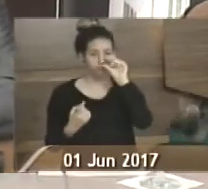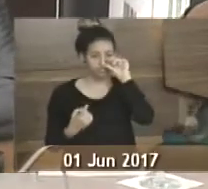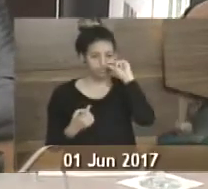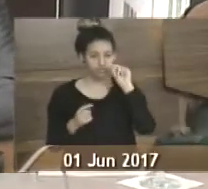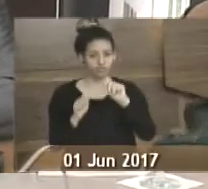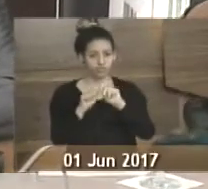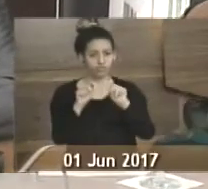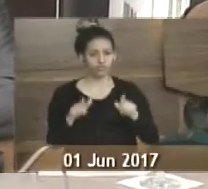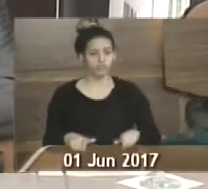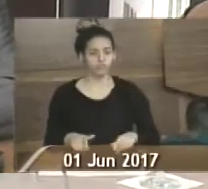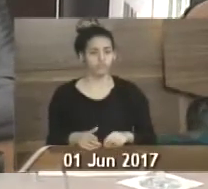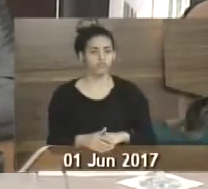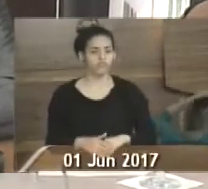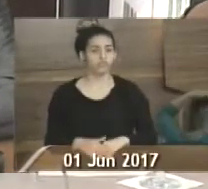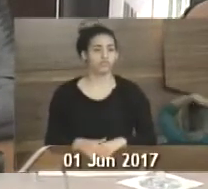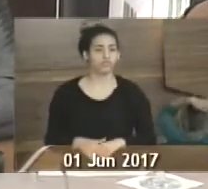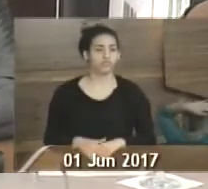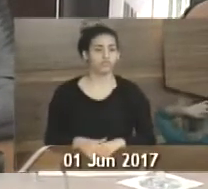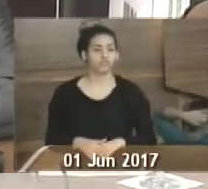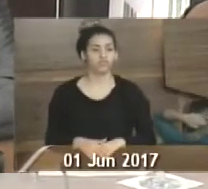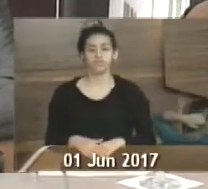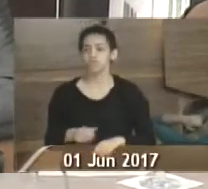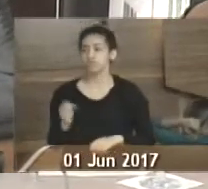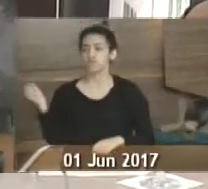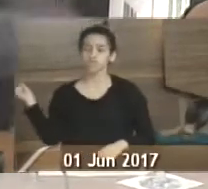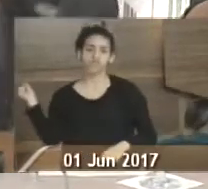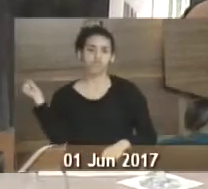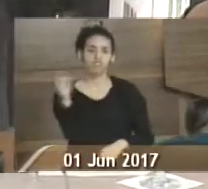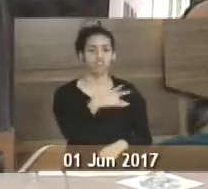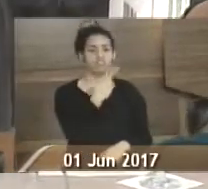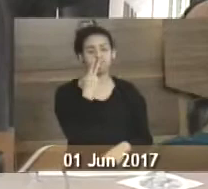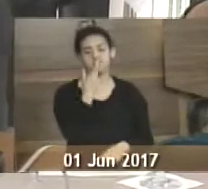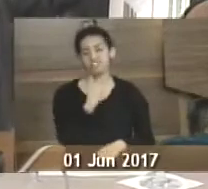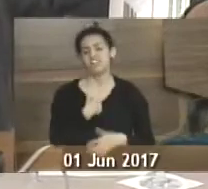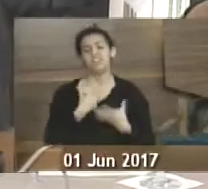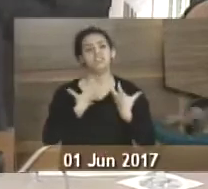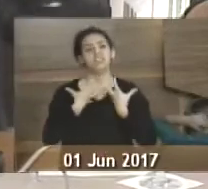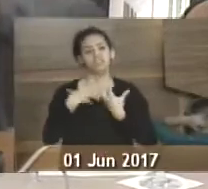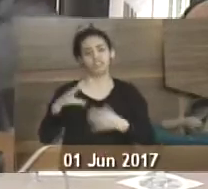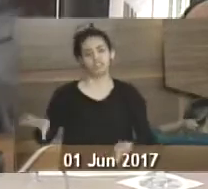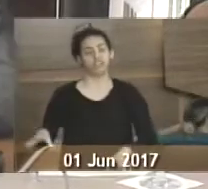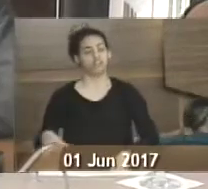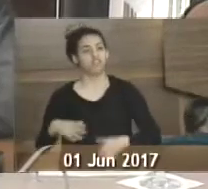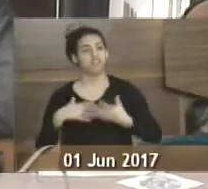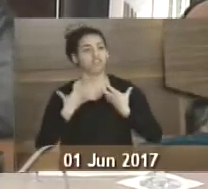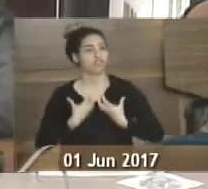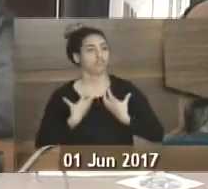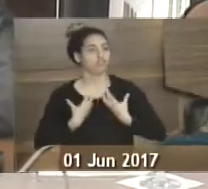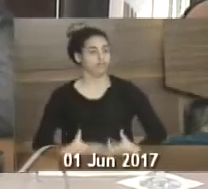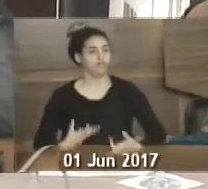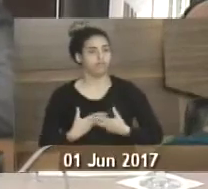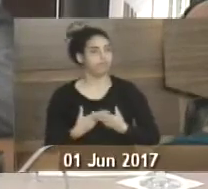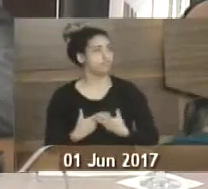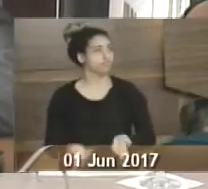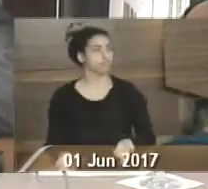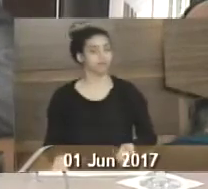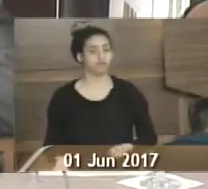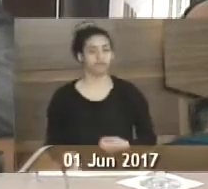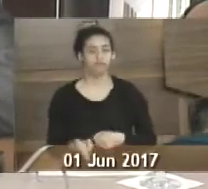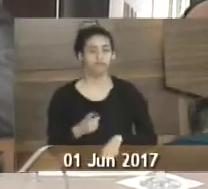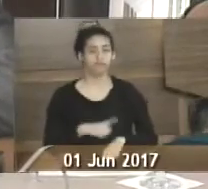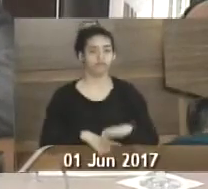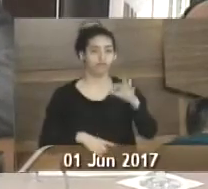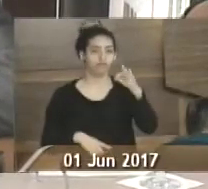carreira, ela batia nas portas e dizia, eu aguento mais isso aqui, não sei o quê. Então, eu acho que a hora